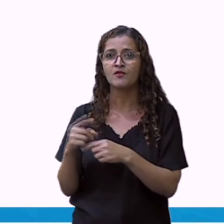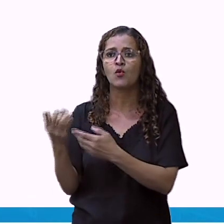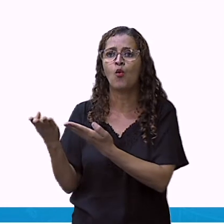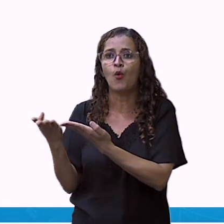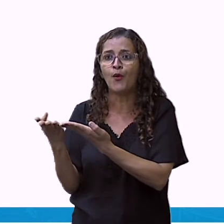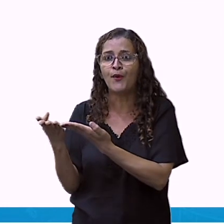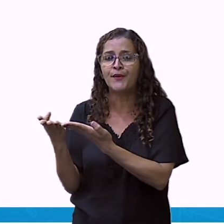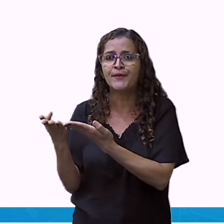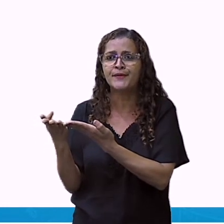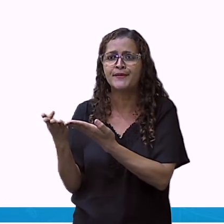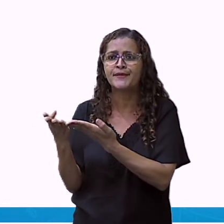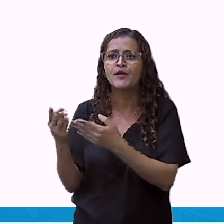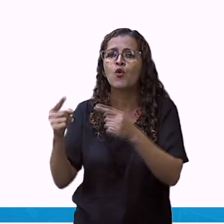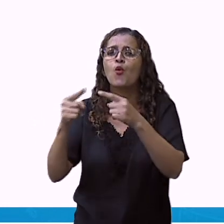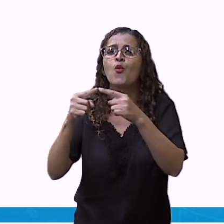aqui.